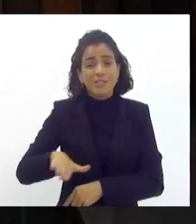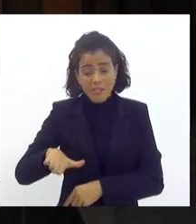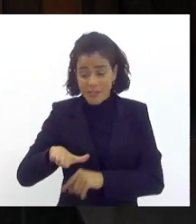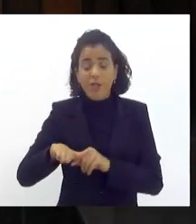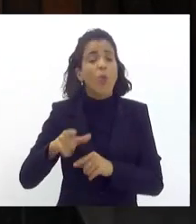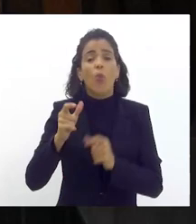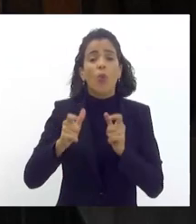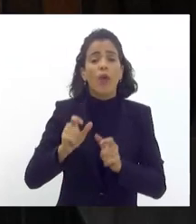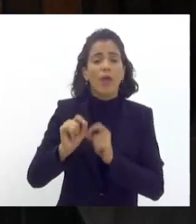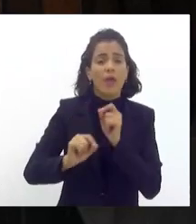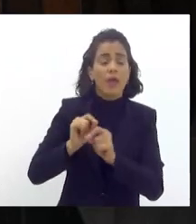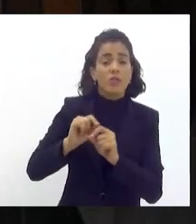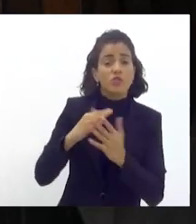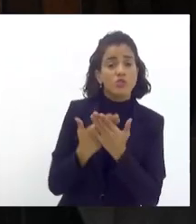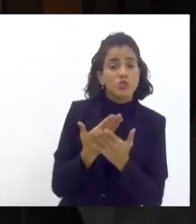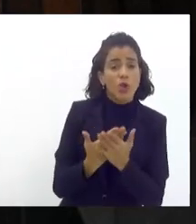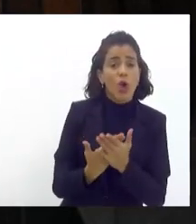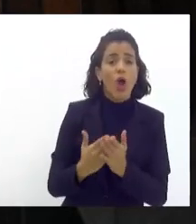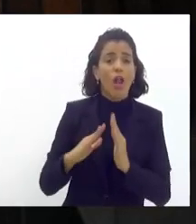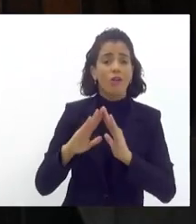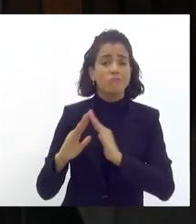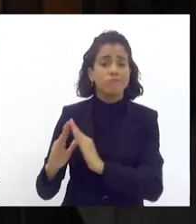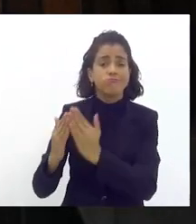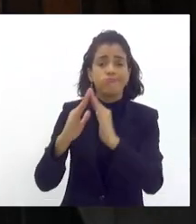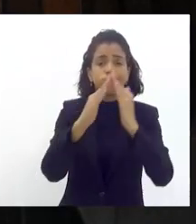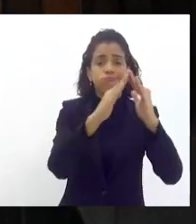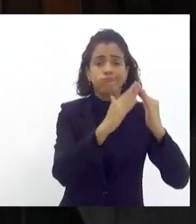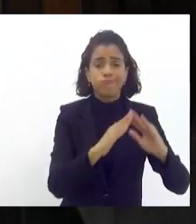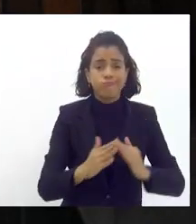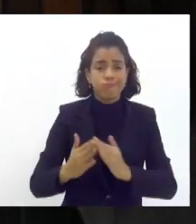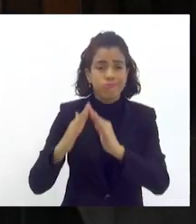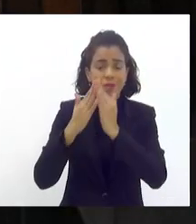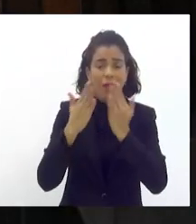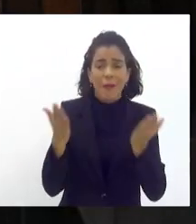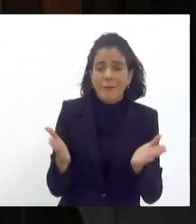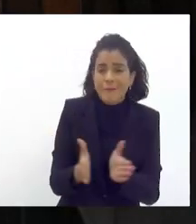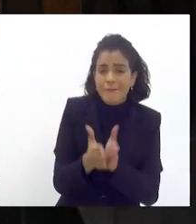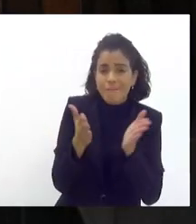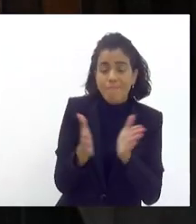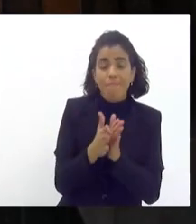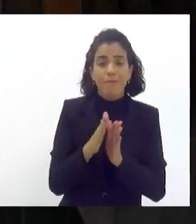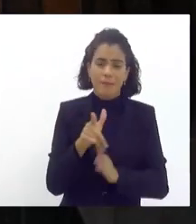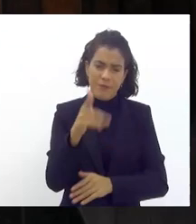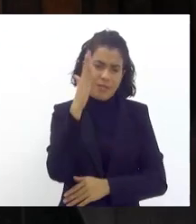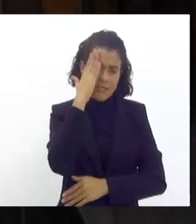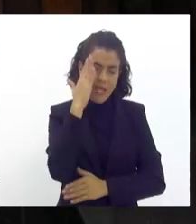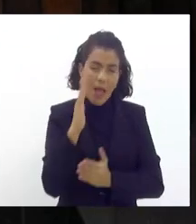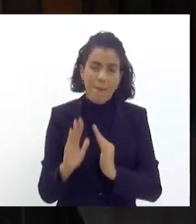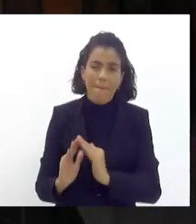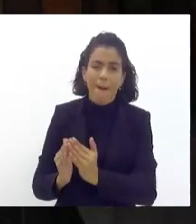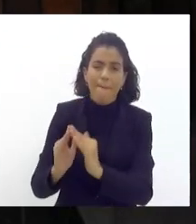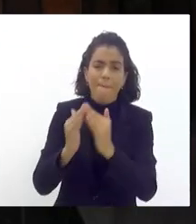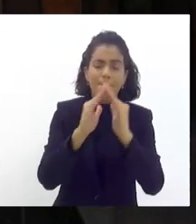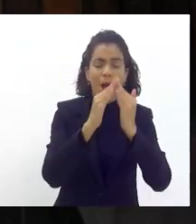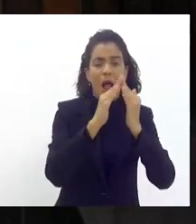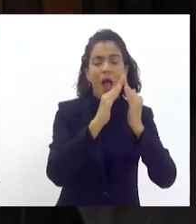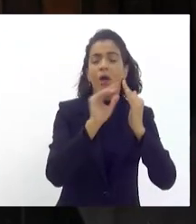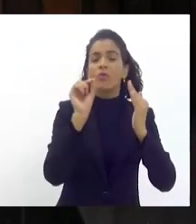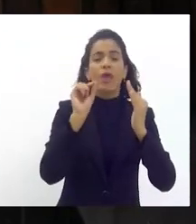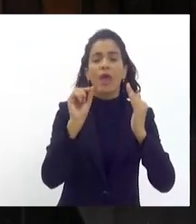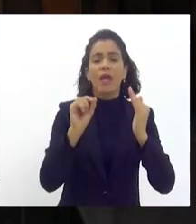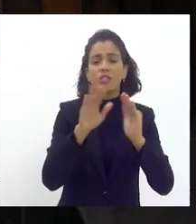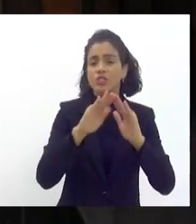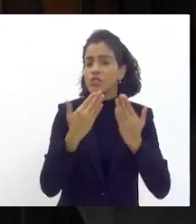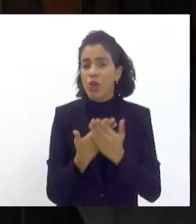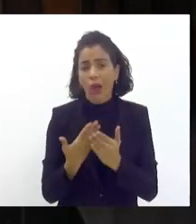de comunidade carente e vocês sabem que em comunidade carente não tem uma grande referência a